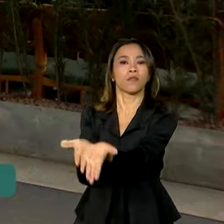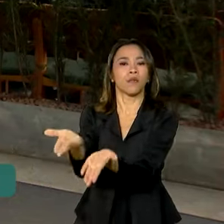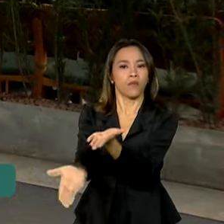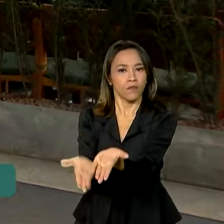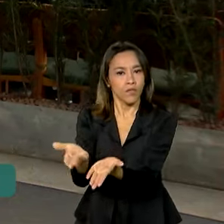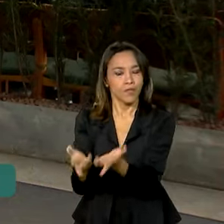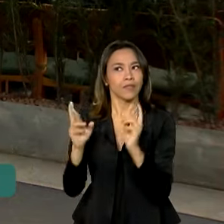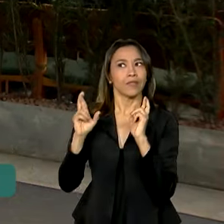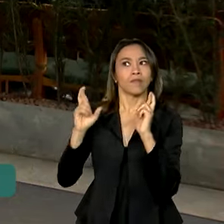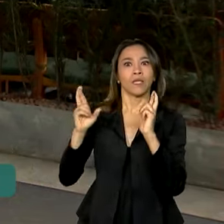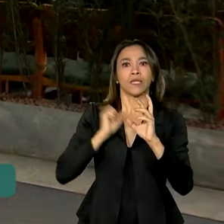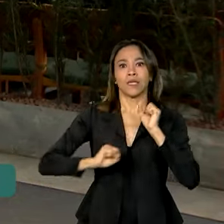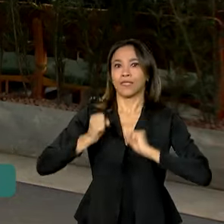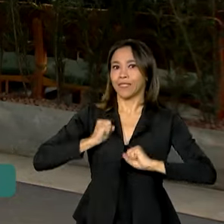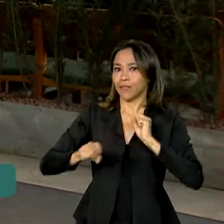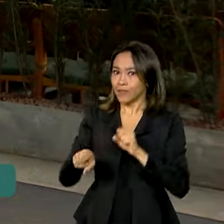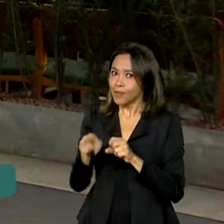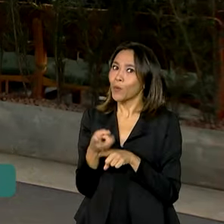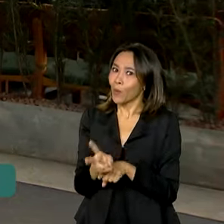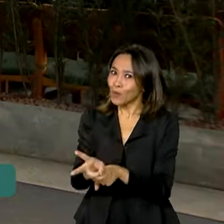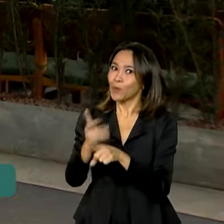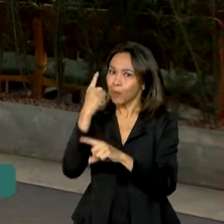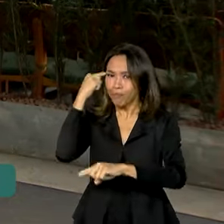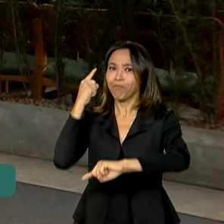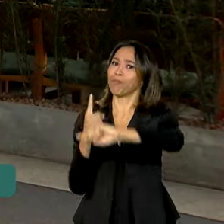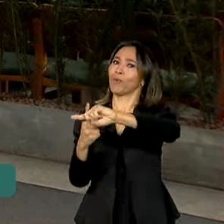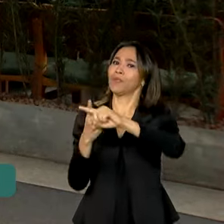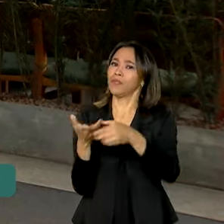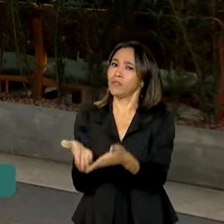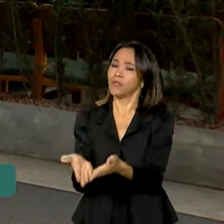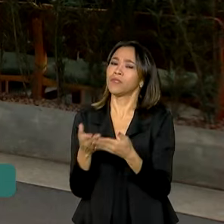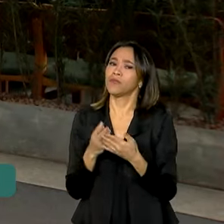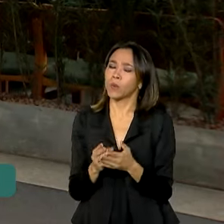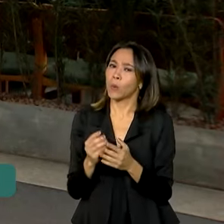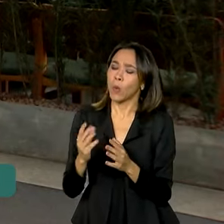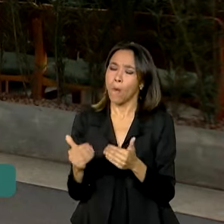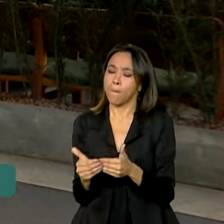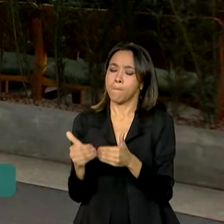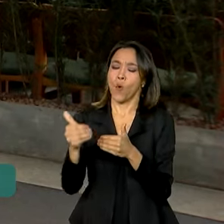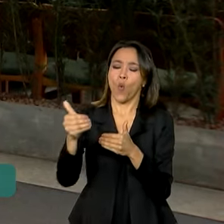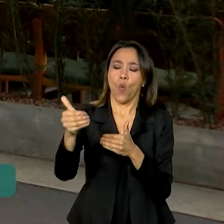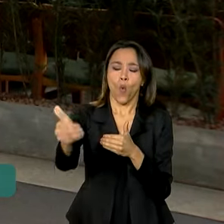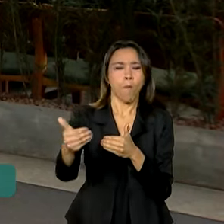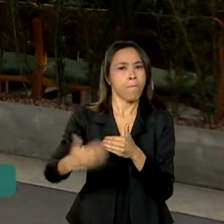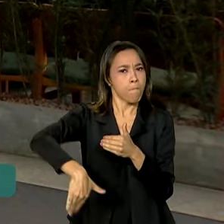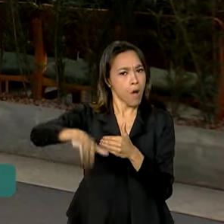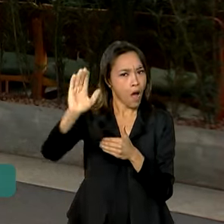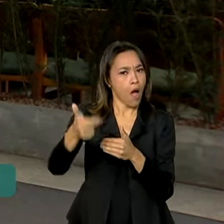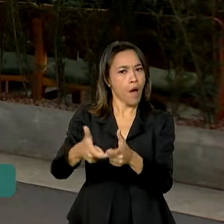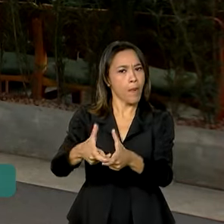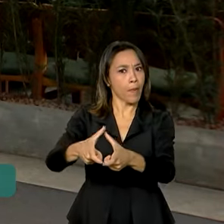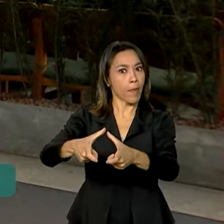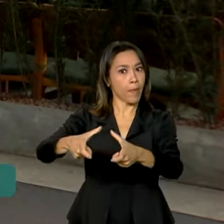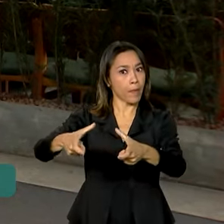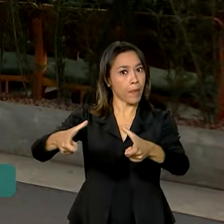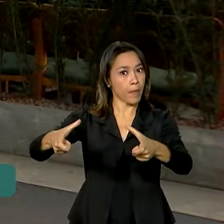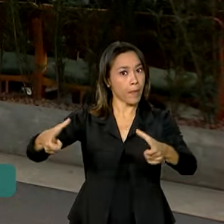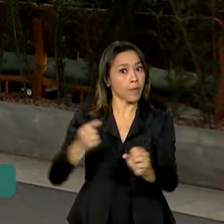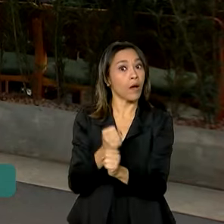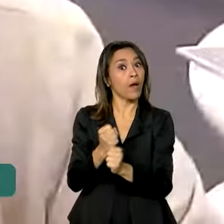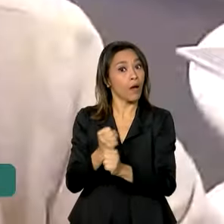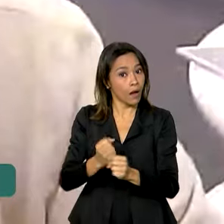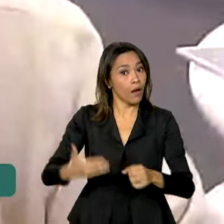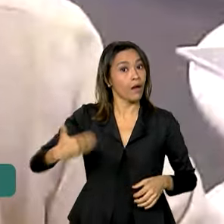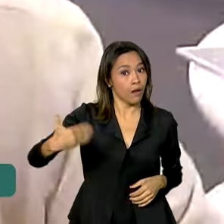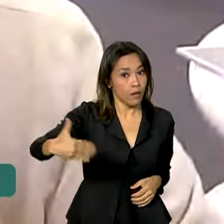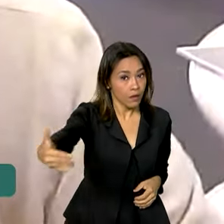as expectativas continuam otimistas com perspectiva de mais crescimento para os próximos anos.